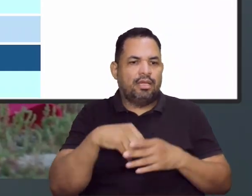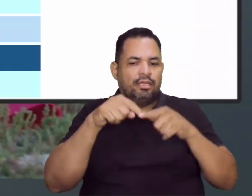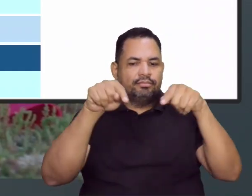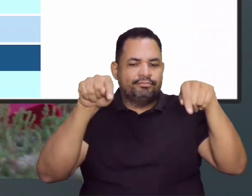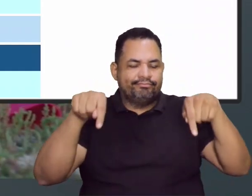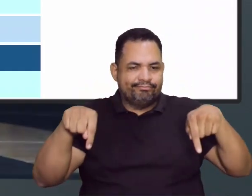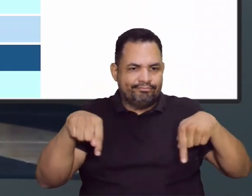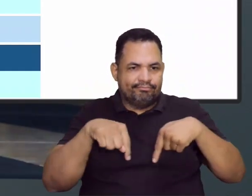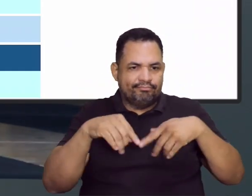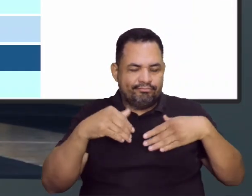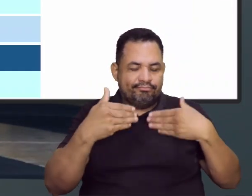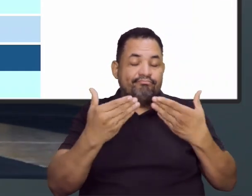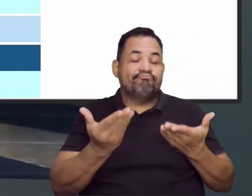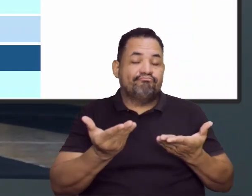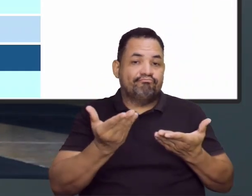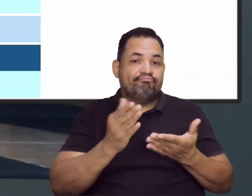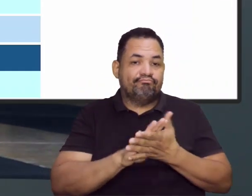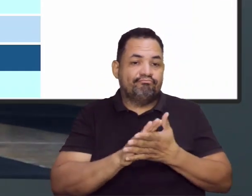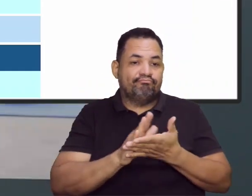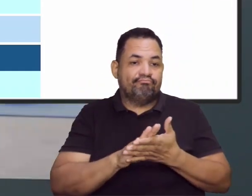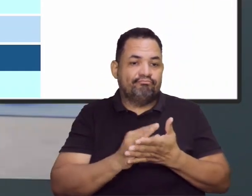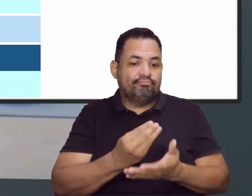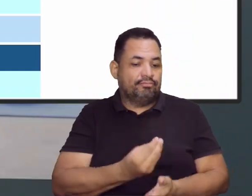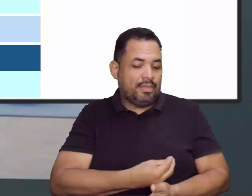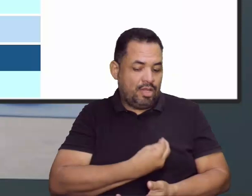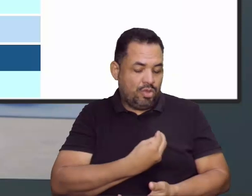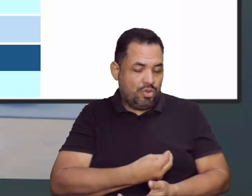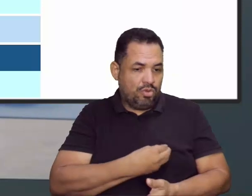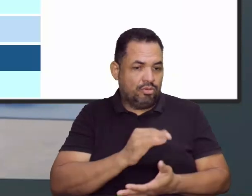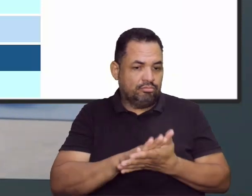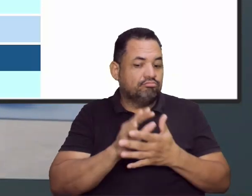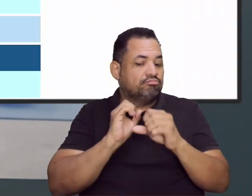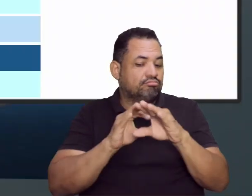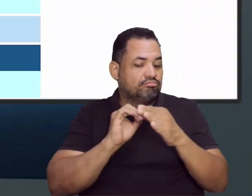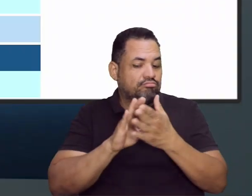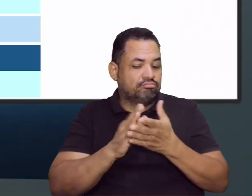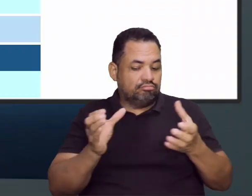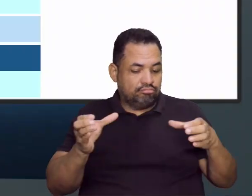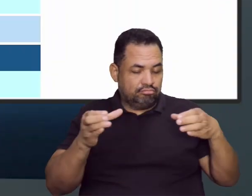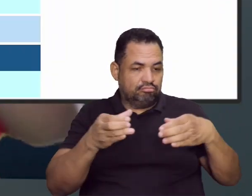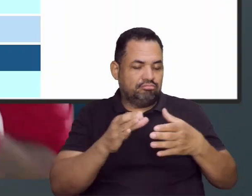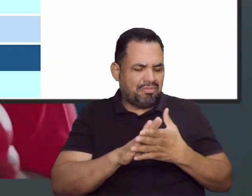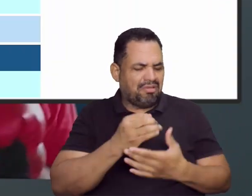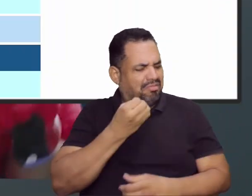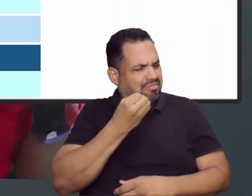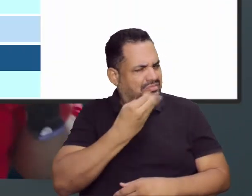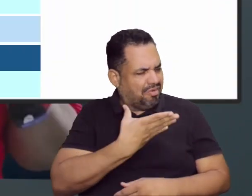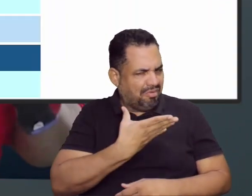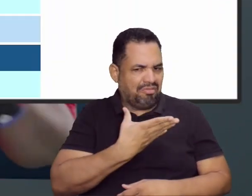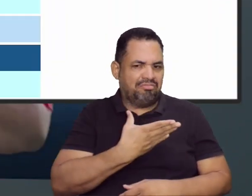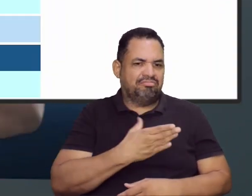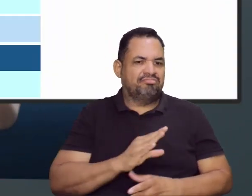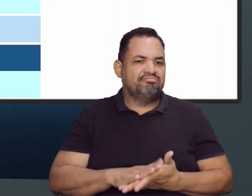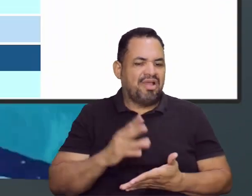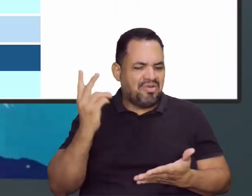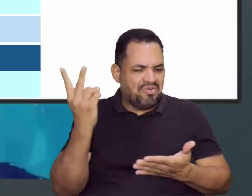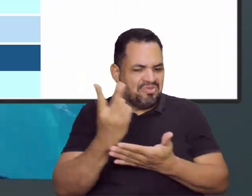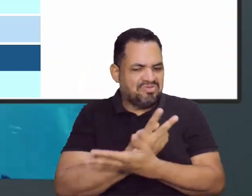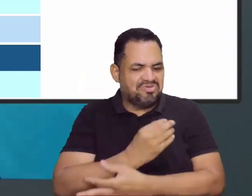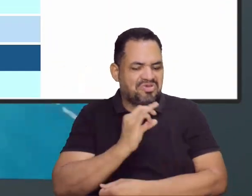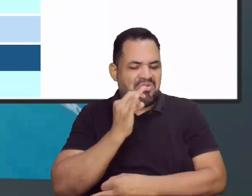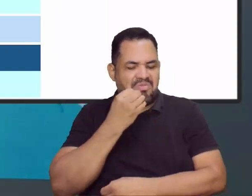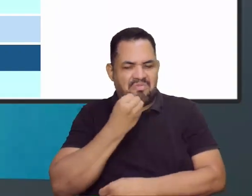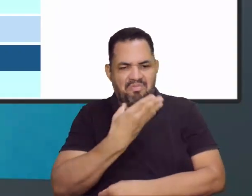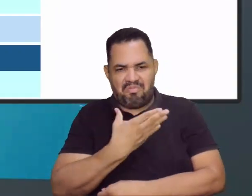quando eu estava presencialmente com as minhas turmas, e funcionou super bem, né? Eu tinha uma